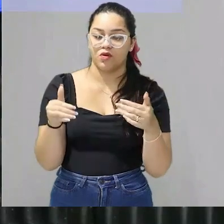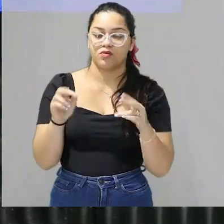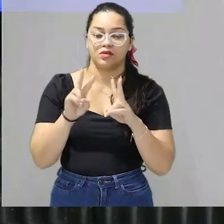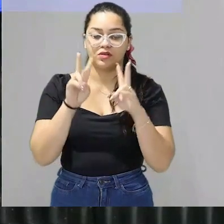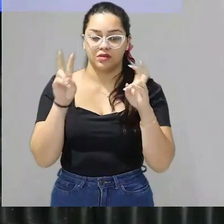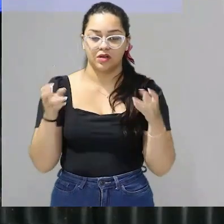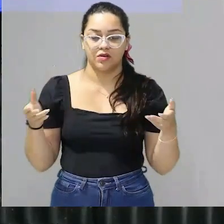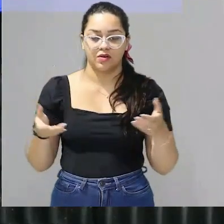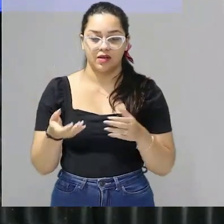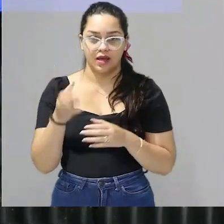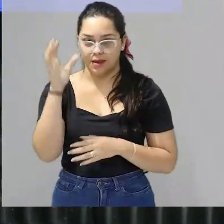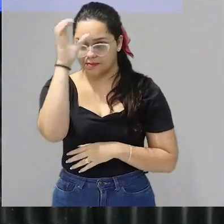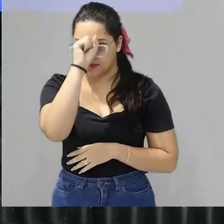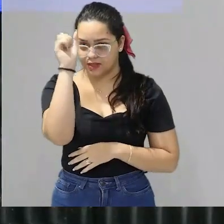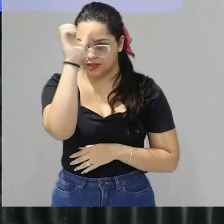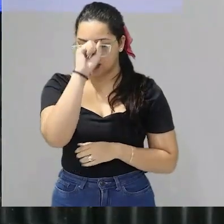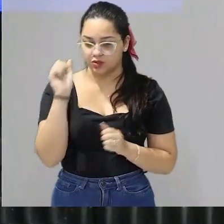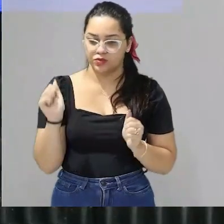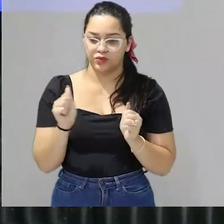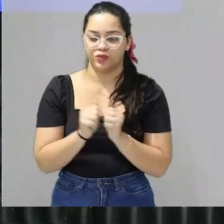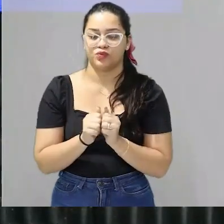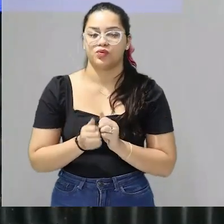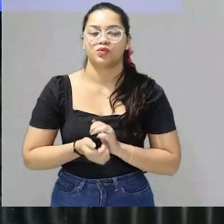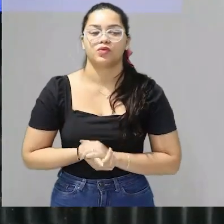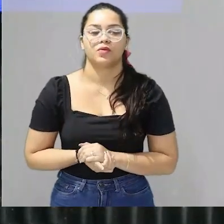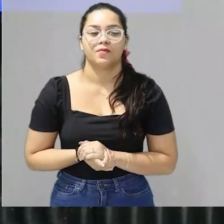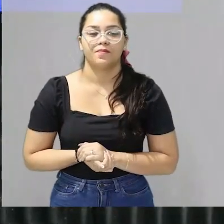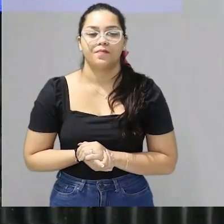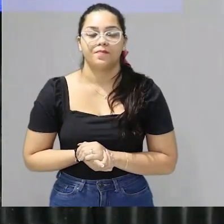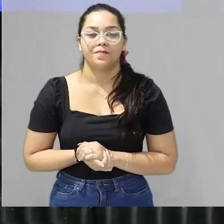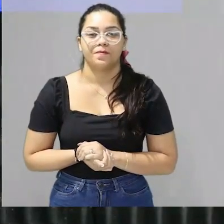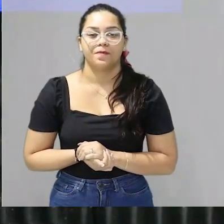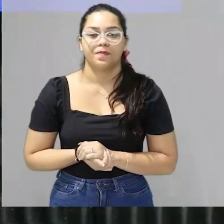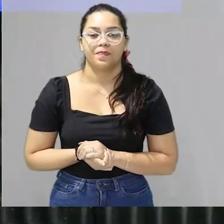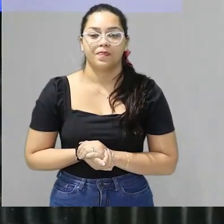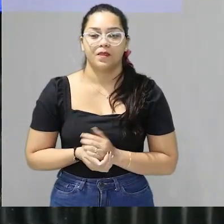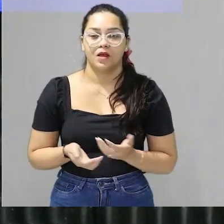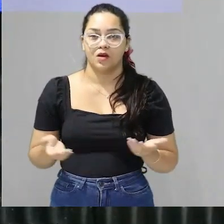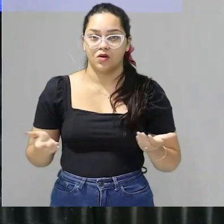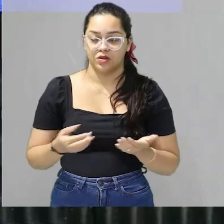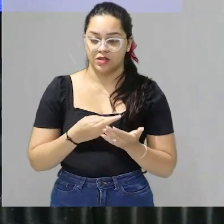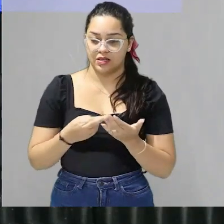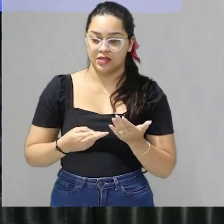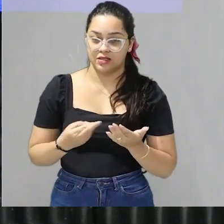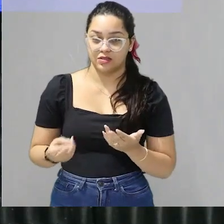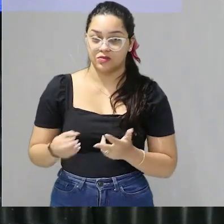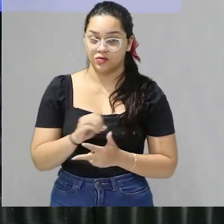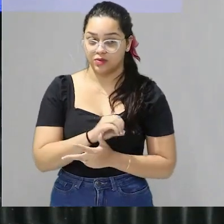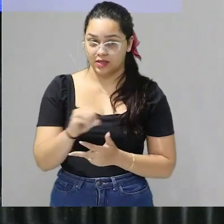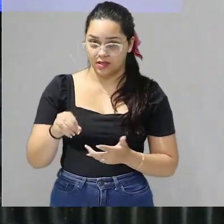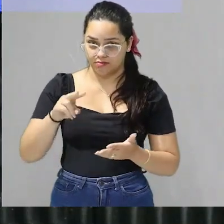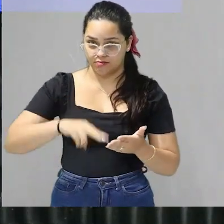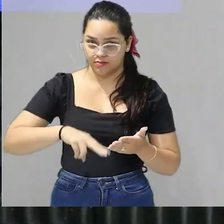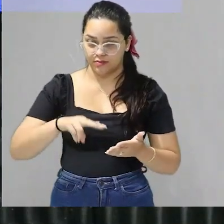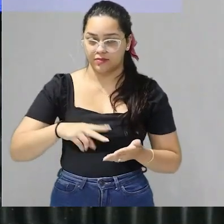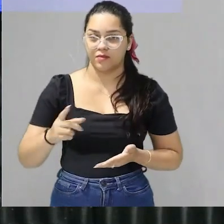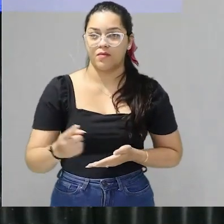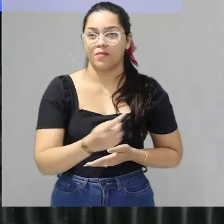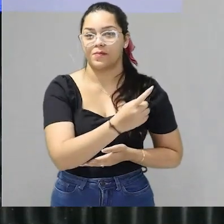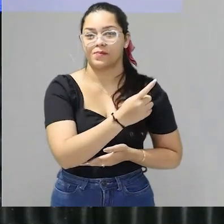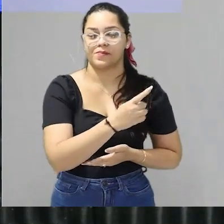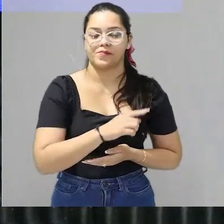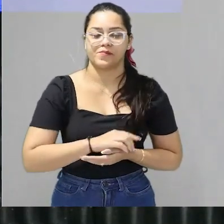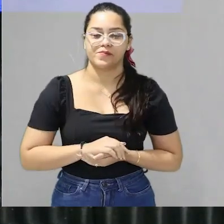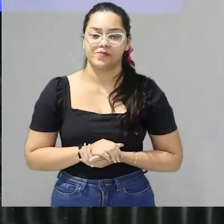e vamos aprender juntos o título de acordo com o manual de redação do ENEM o título é opcional